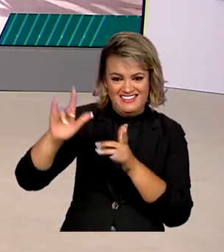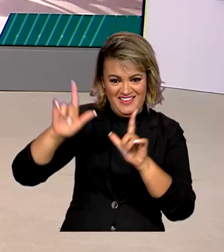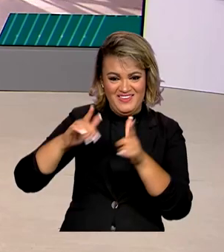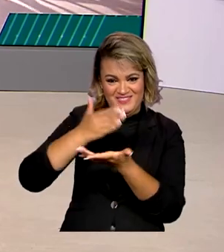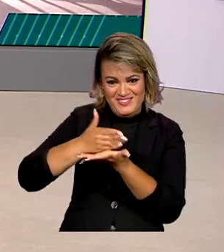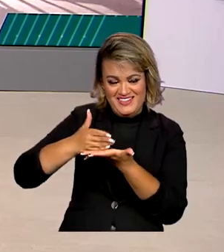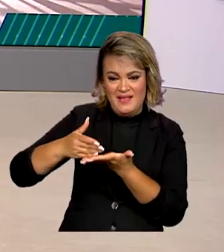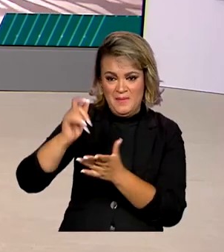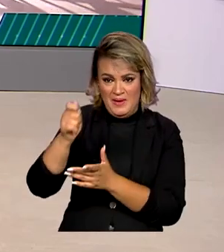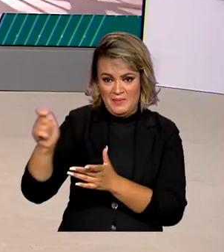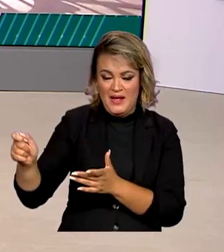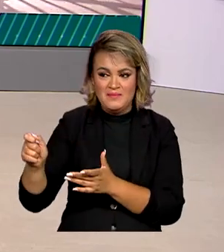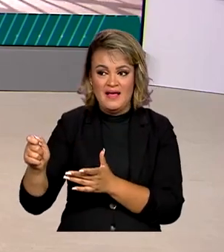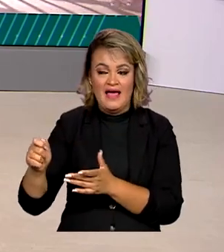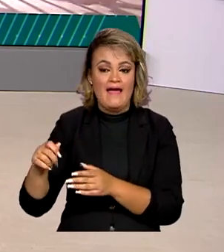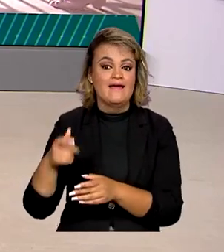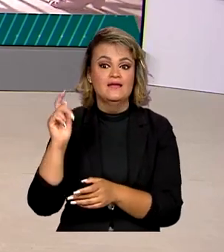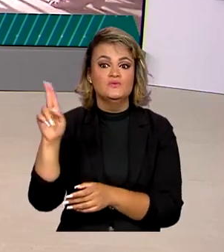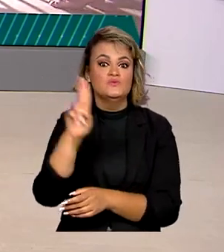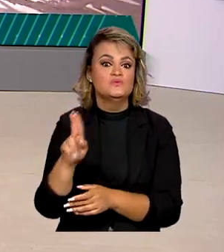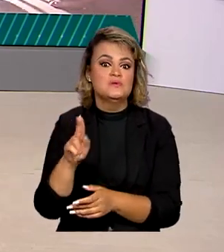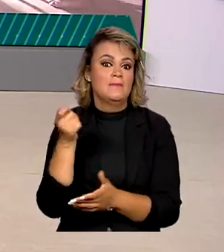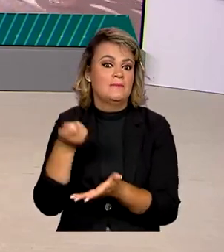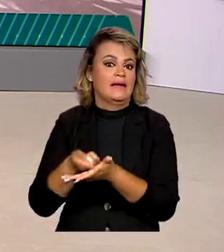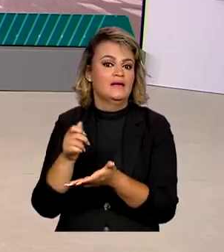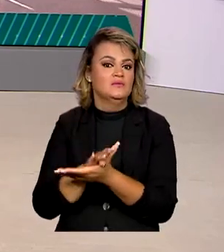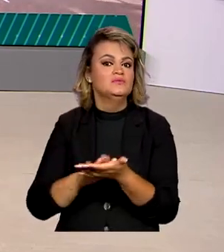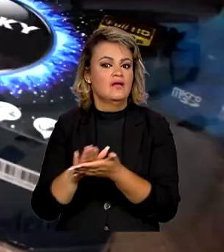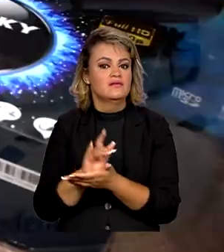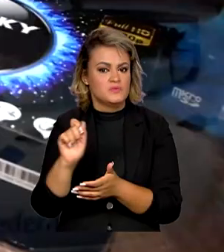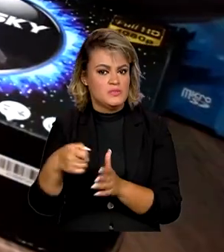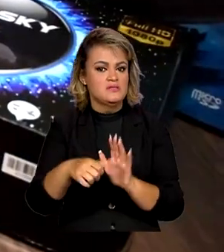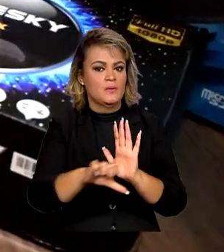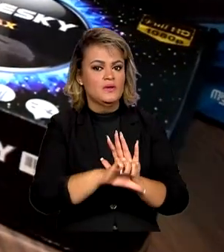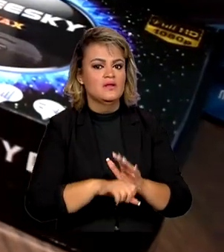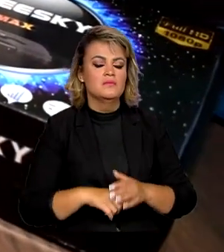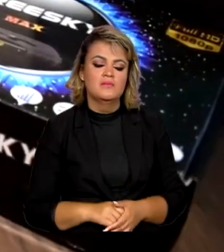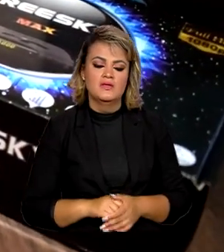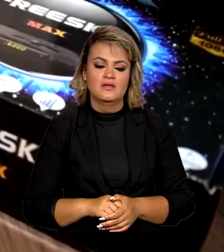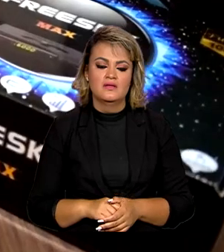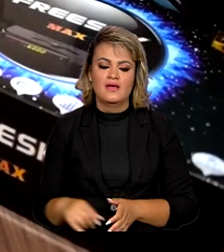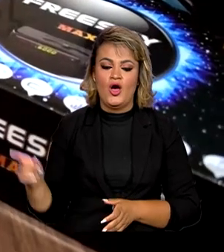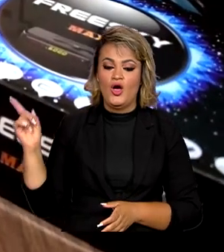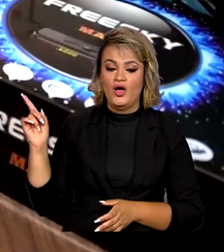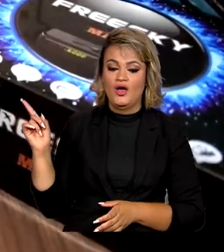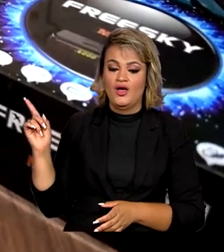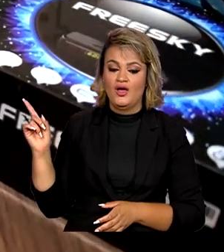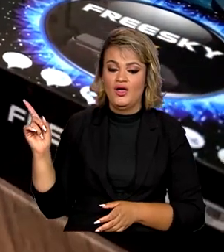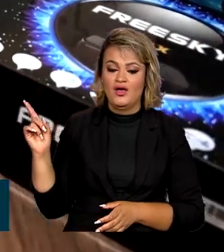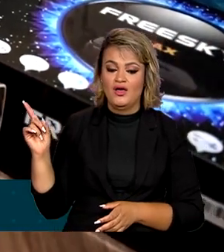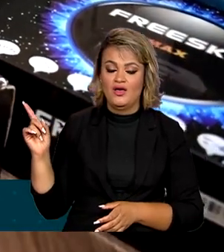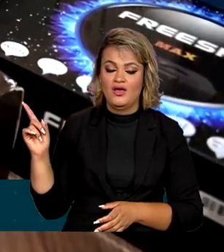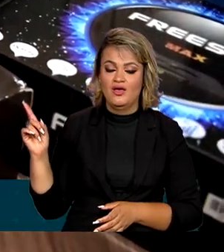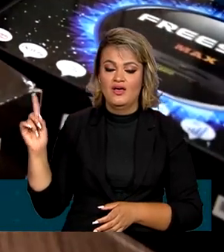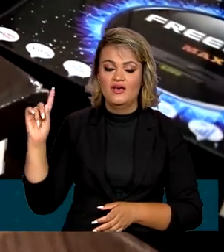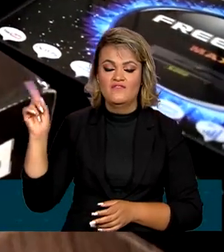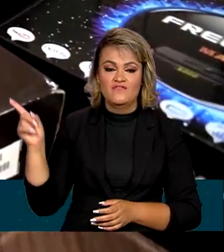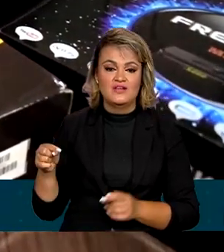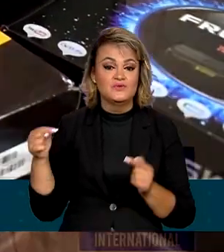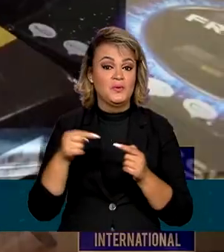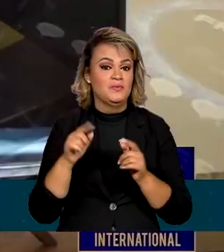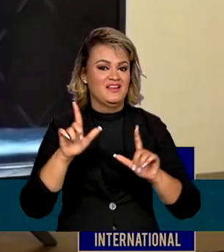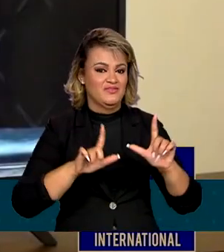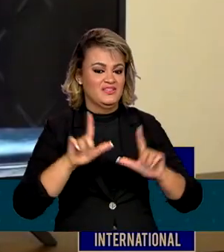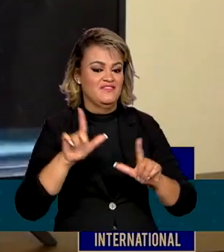de equipamentos cometendo essa prática criminosa no país. Um aparelho que adiciona funções à televisão,